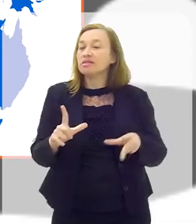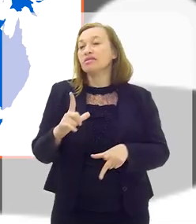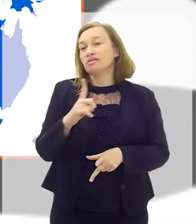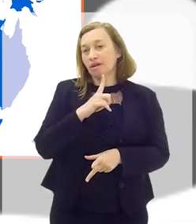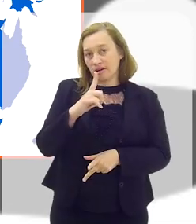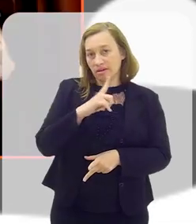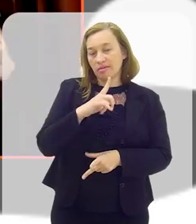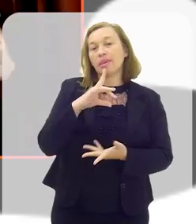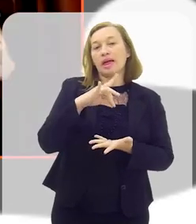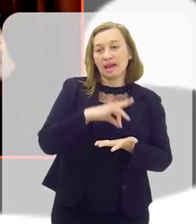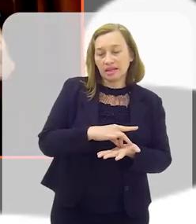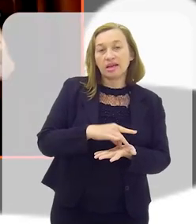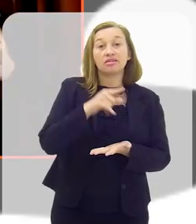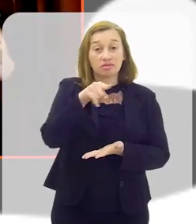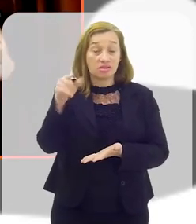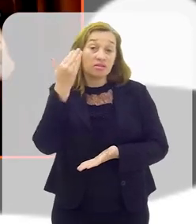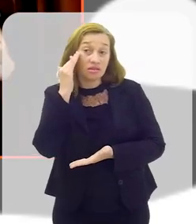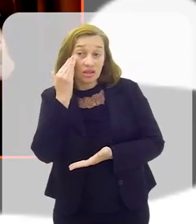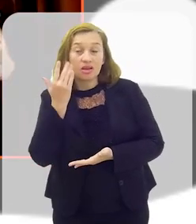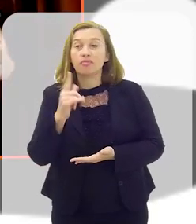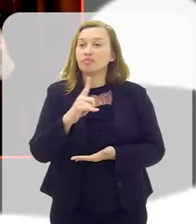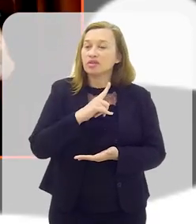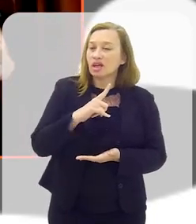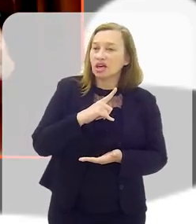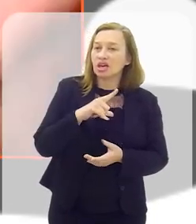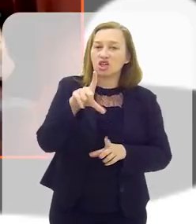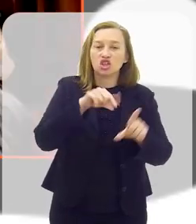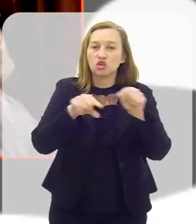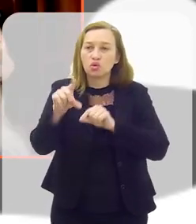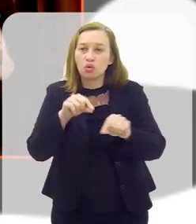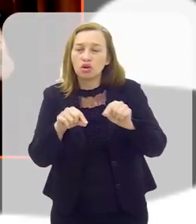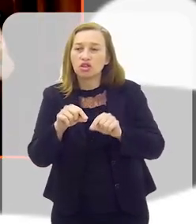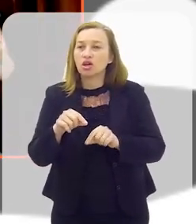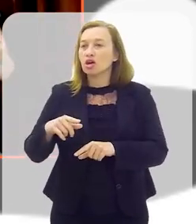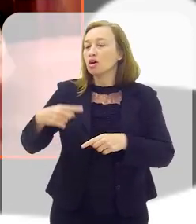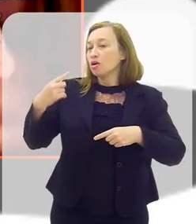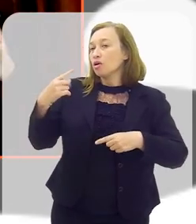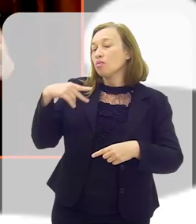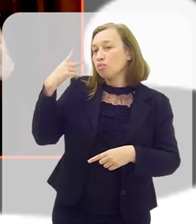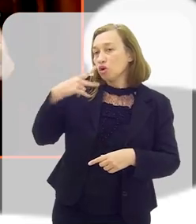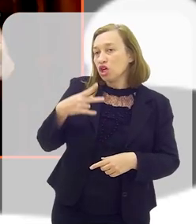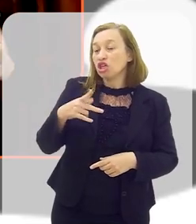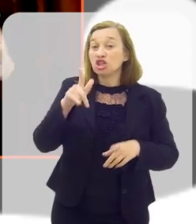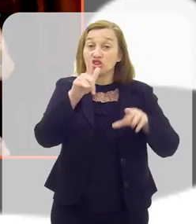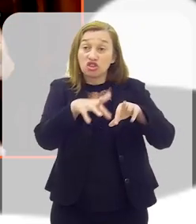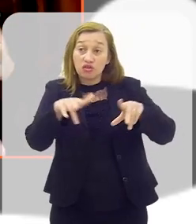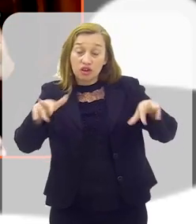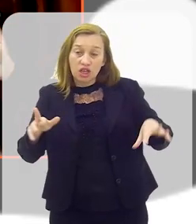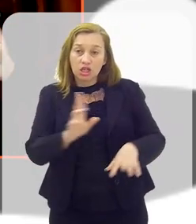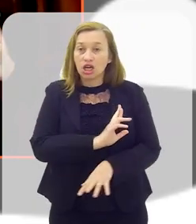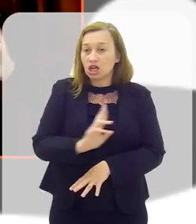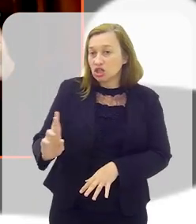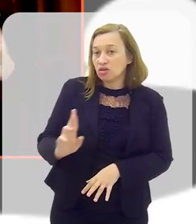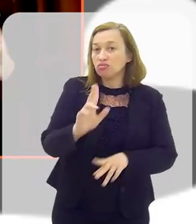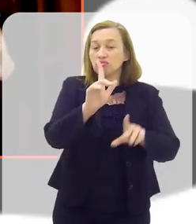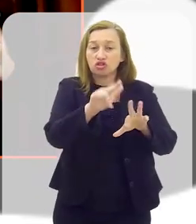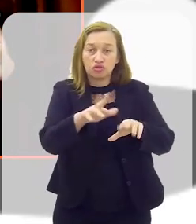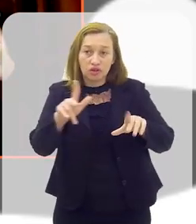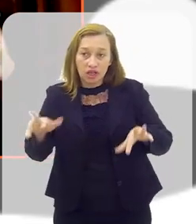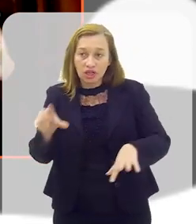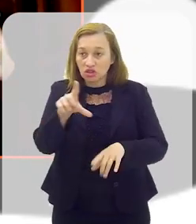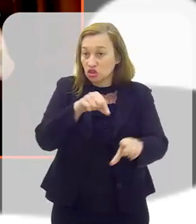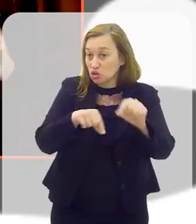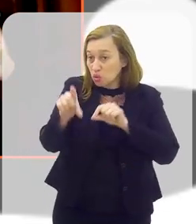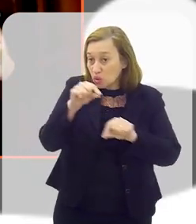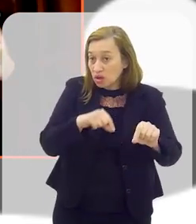realidade, entender. Eles têm opções políticas diferentes, eles têm opções religiosas diferentes.